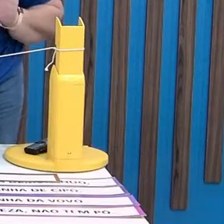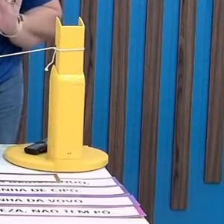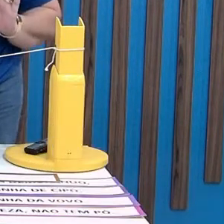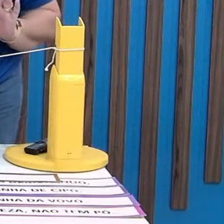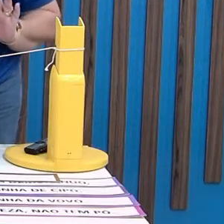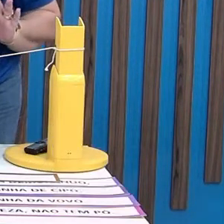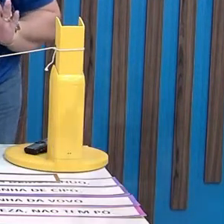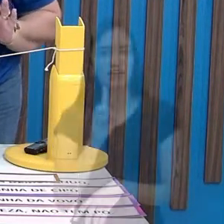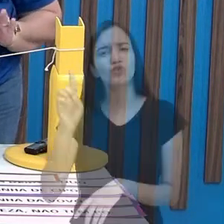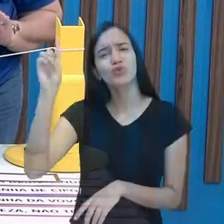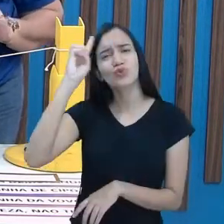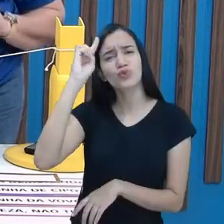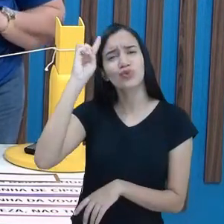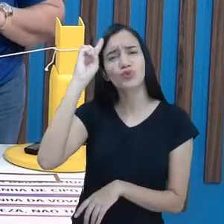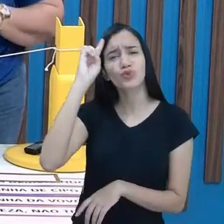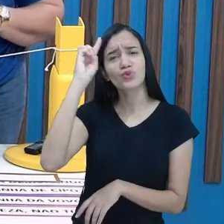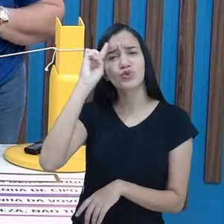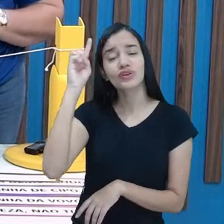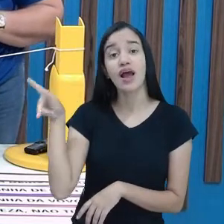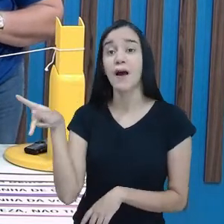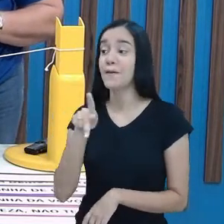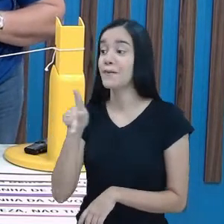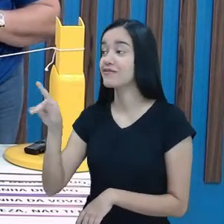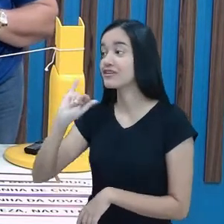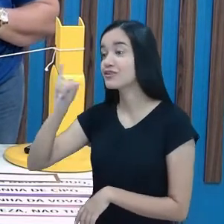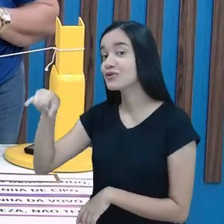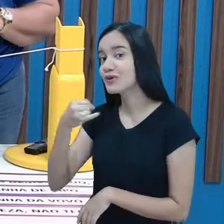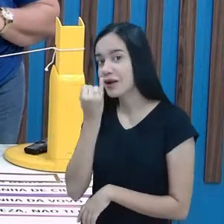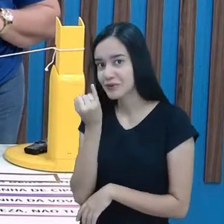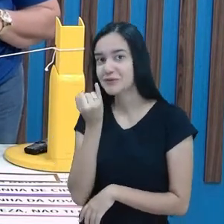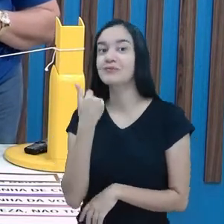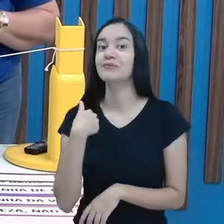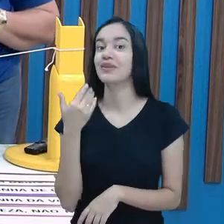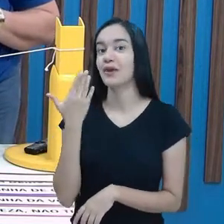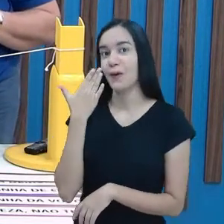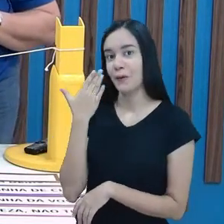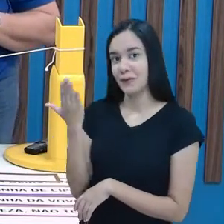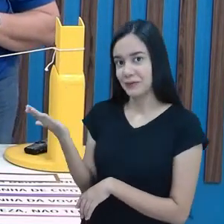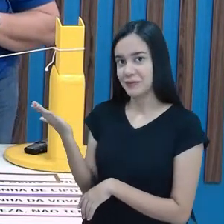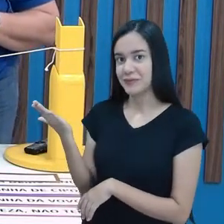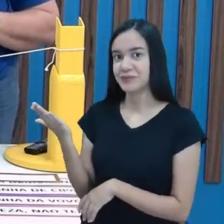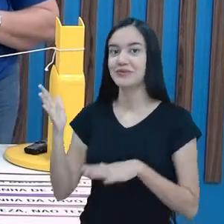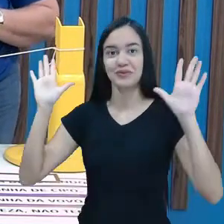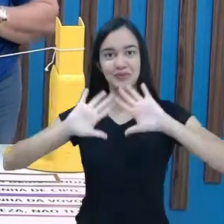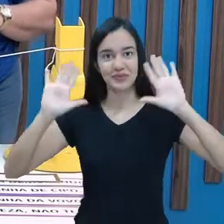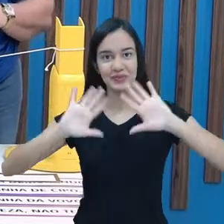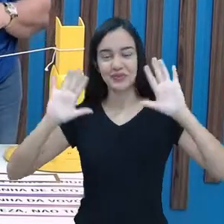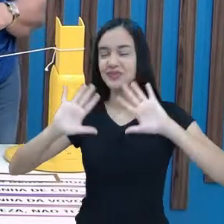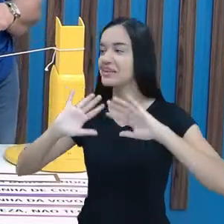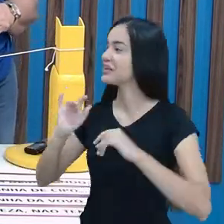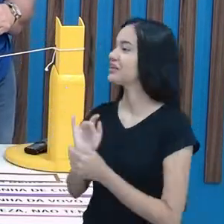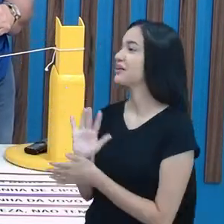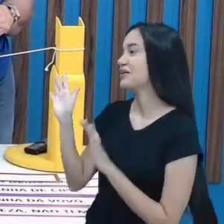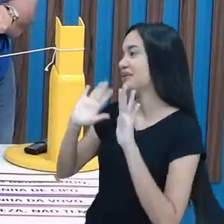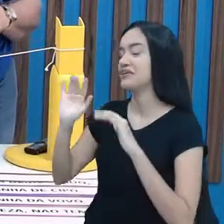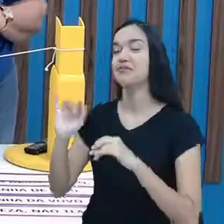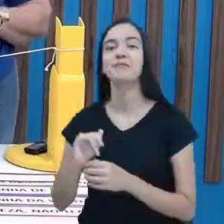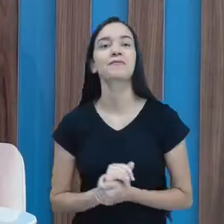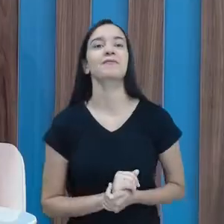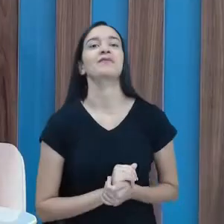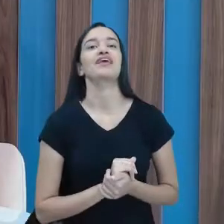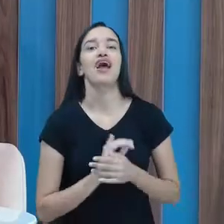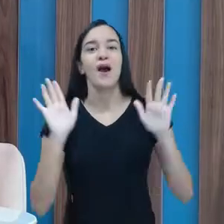parceira de todos os dias, a professora Josiane Santos. Vamos fazer o nosso olá para ela. Olá, professora Josiane!